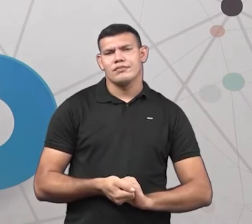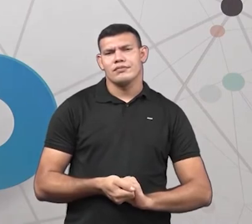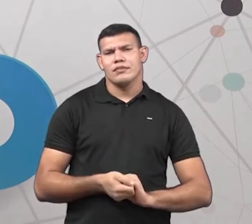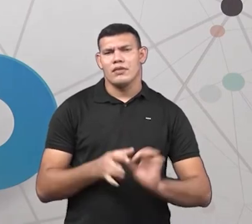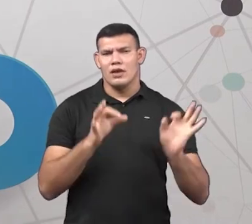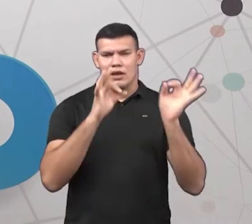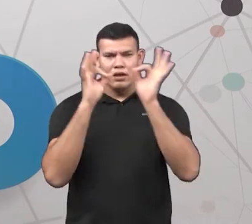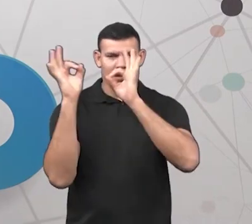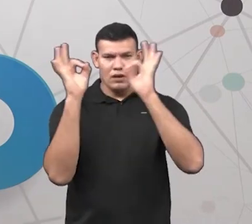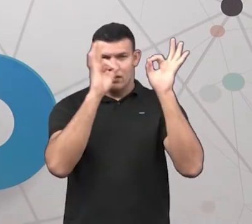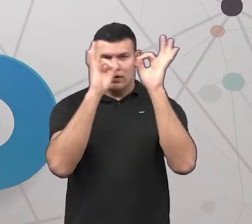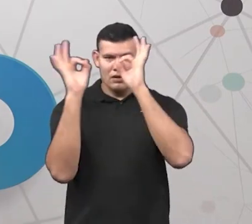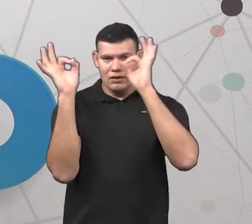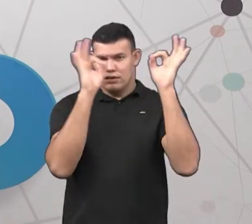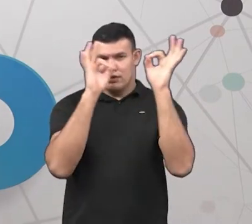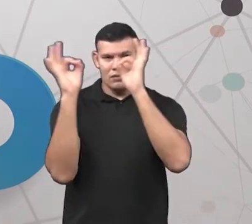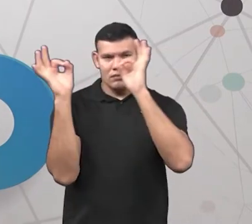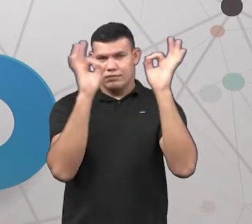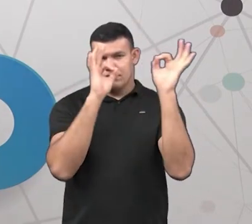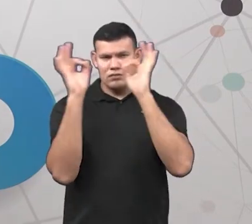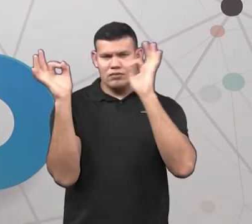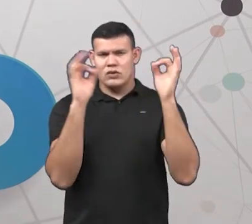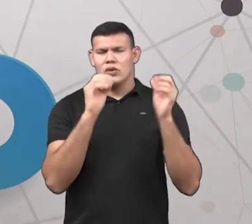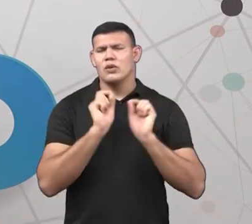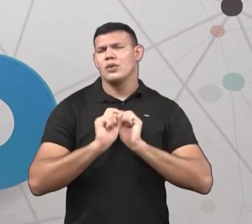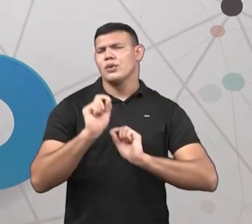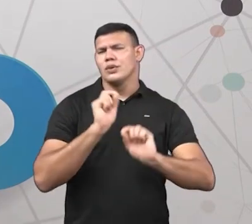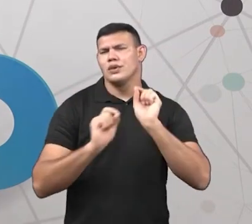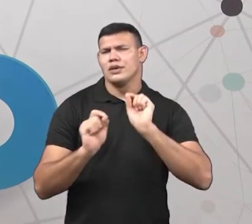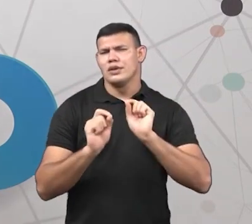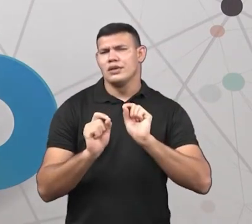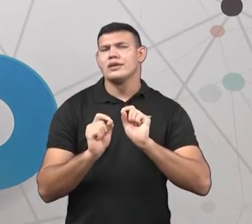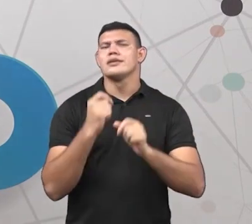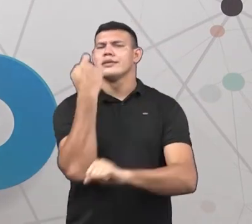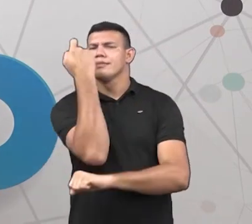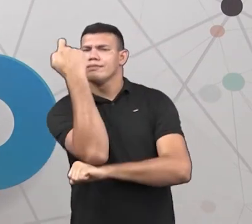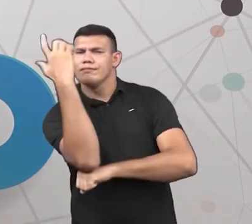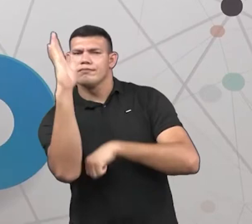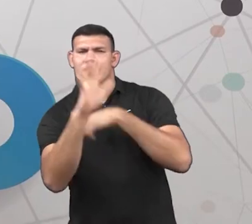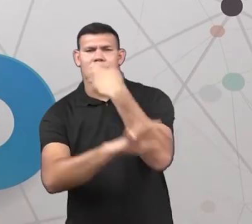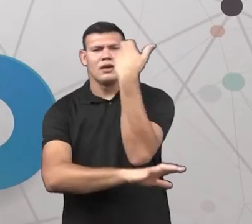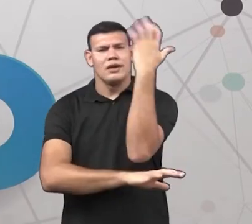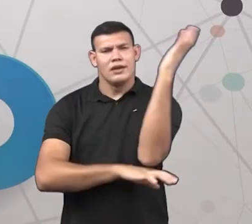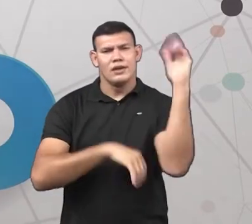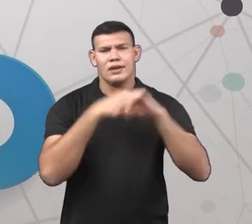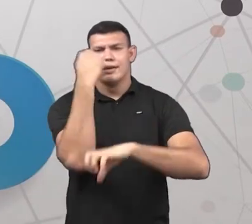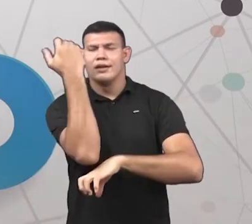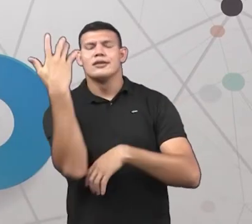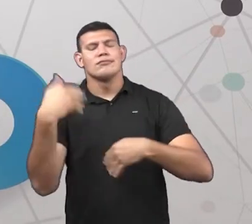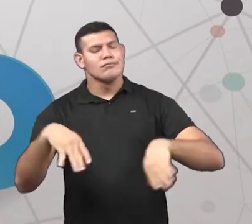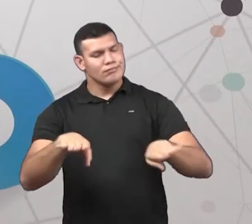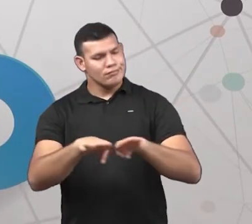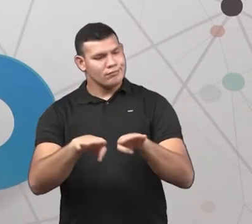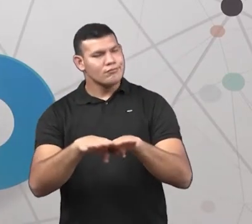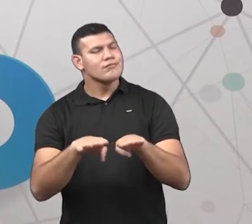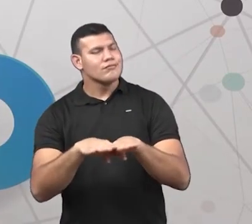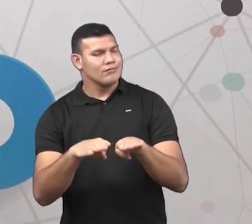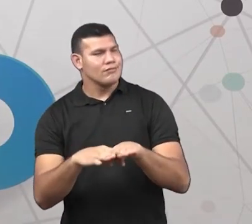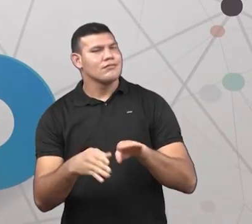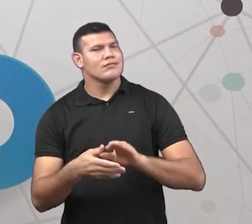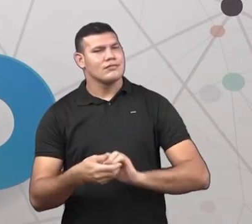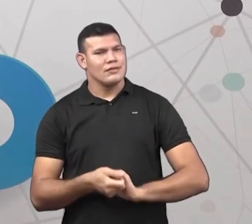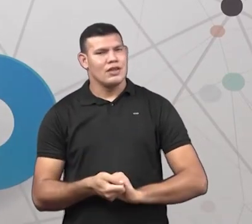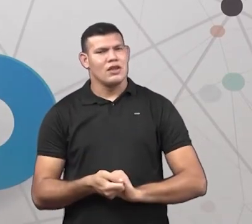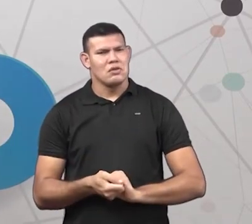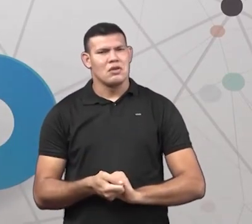Essa corujinha aqui, ó. Essa avezinha aqui. Ela foi tirada da natureza também. Ela foi